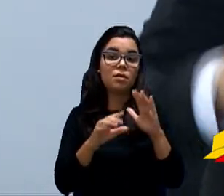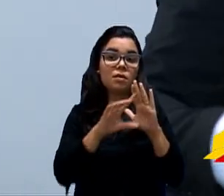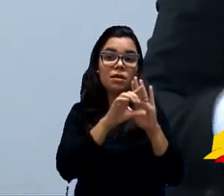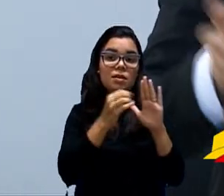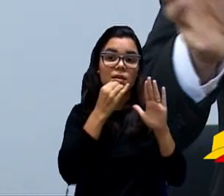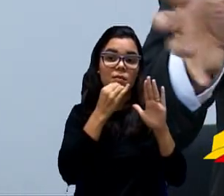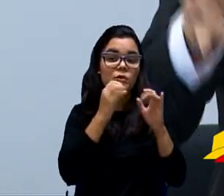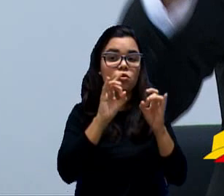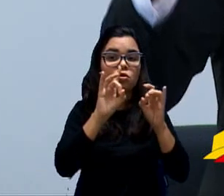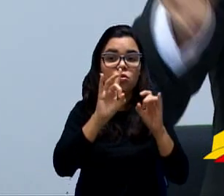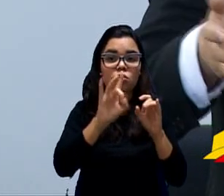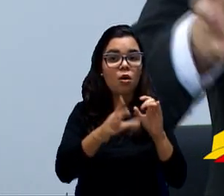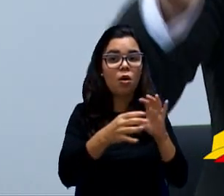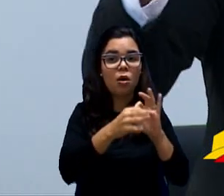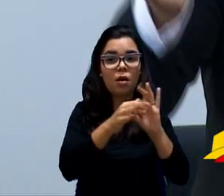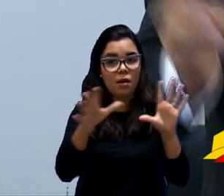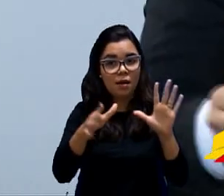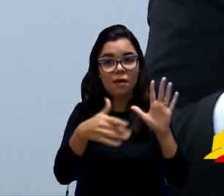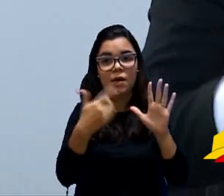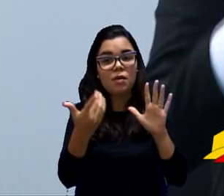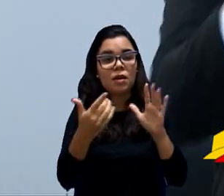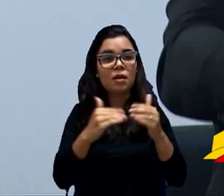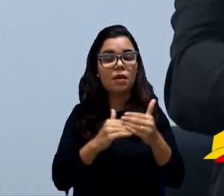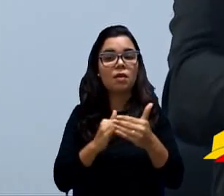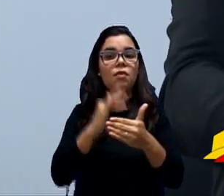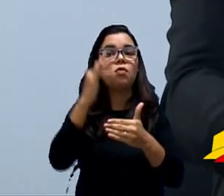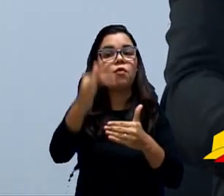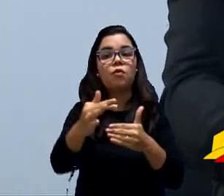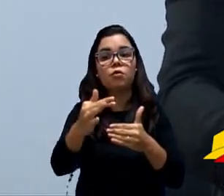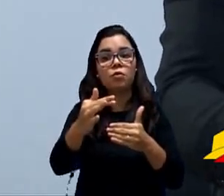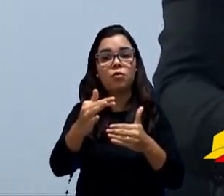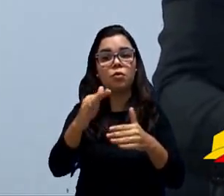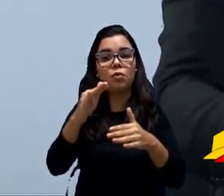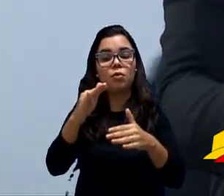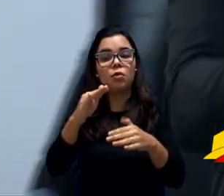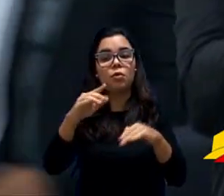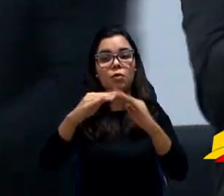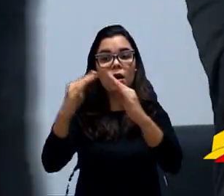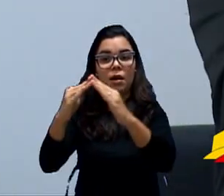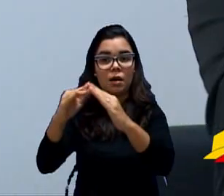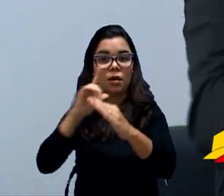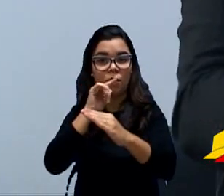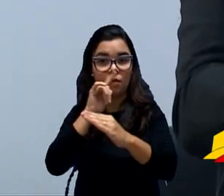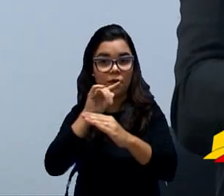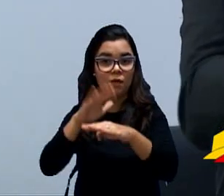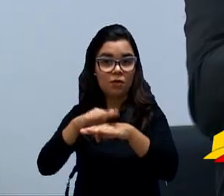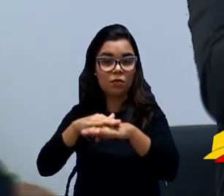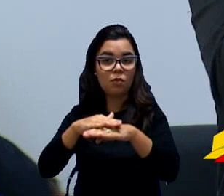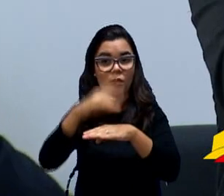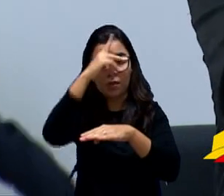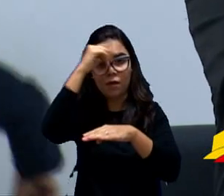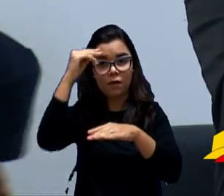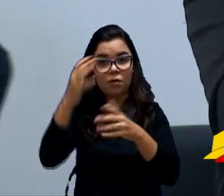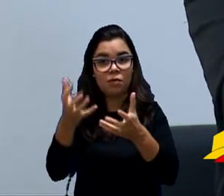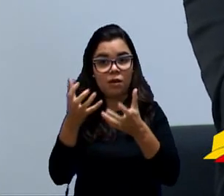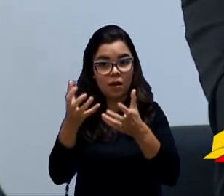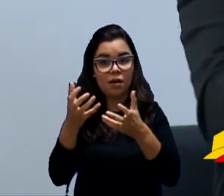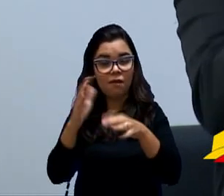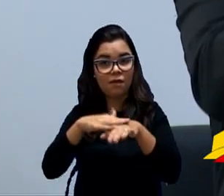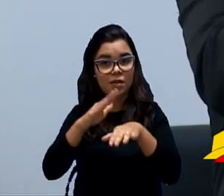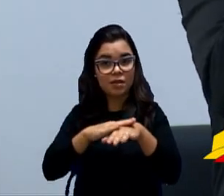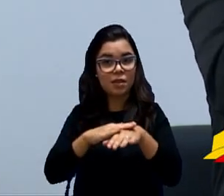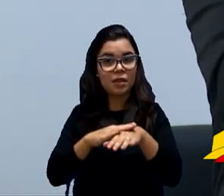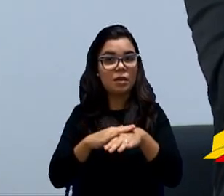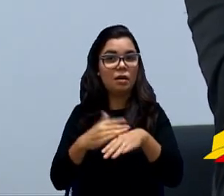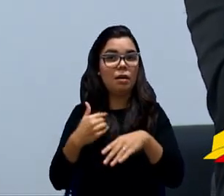que lá na frente o SAI, de repente, a prefeitura não vai querer fazer de forma própria colocar esses hidrômetros? Não pode,